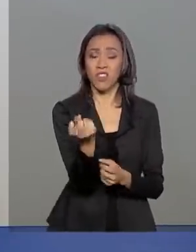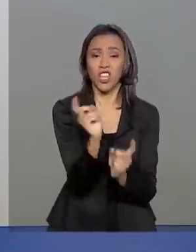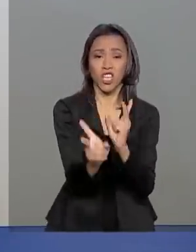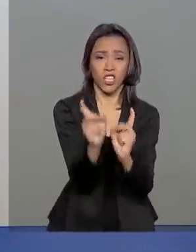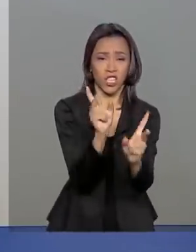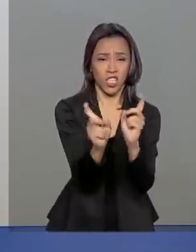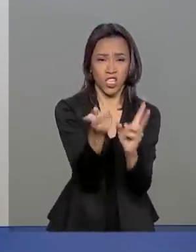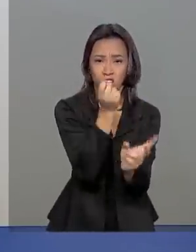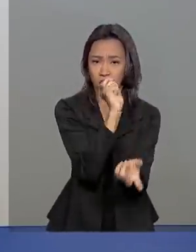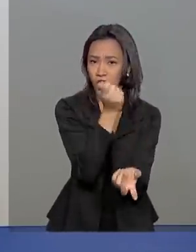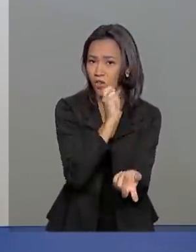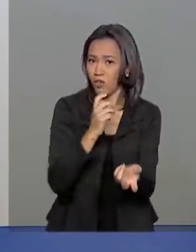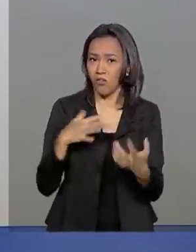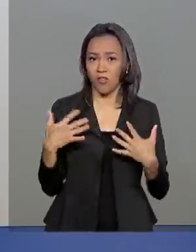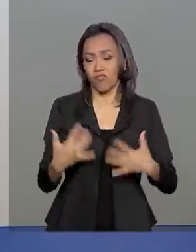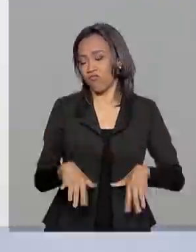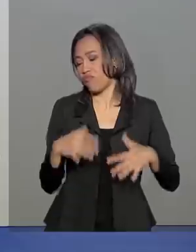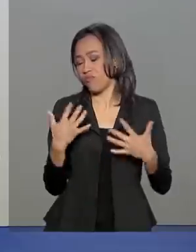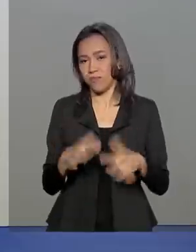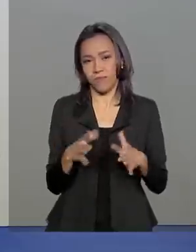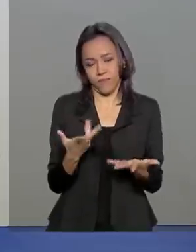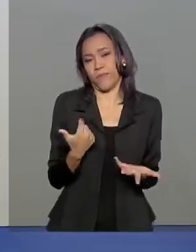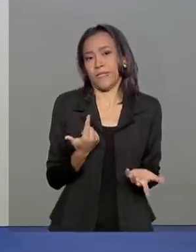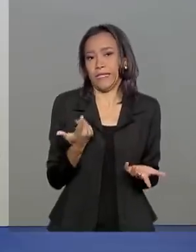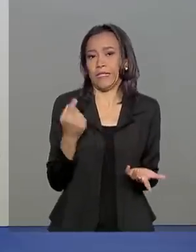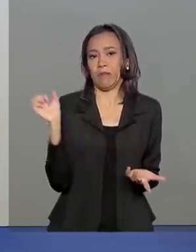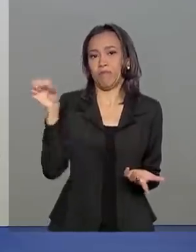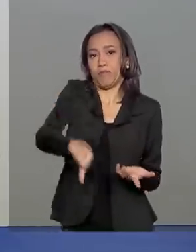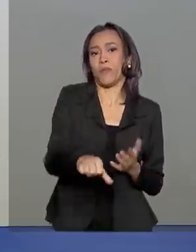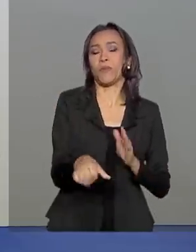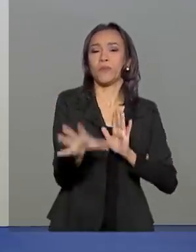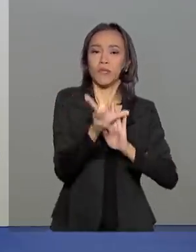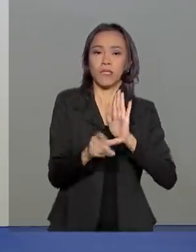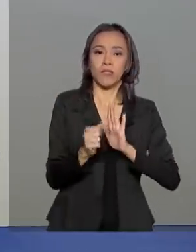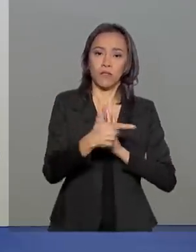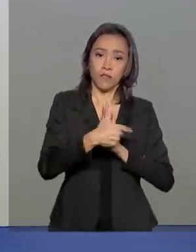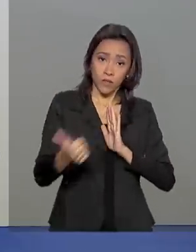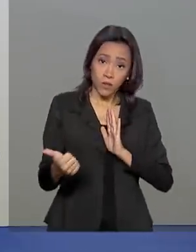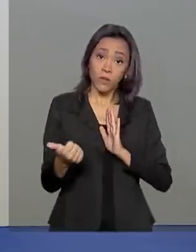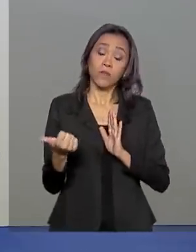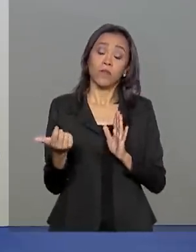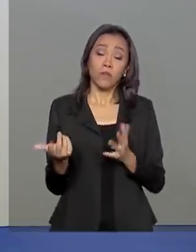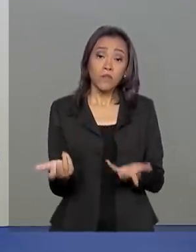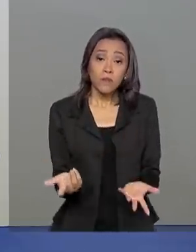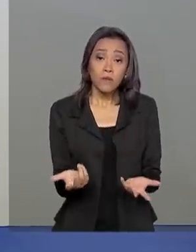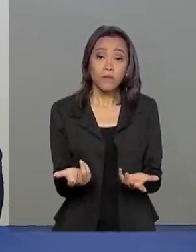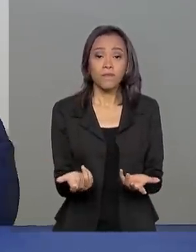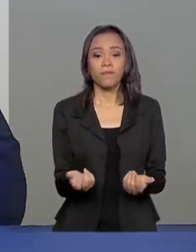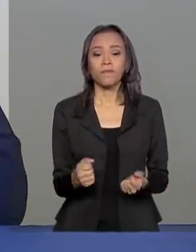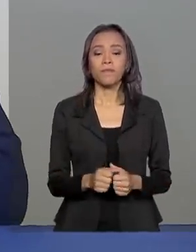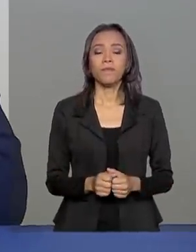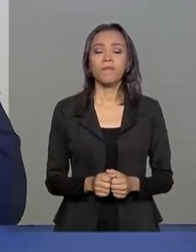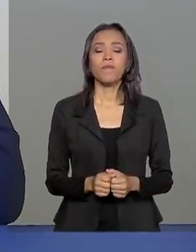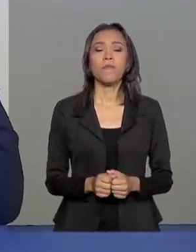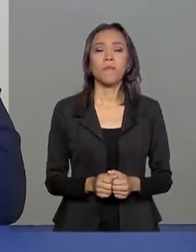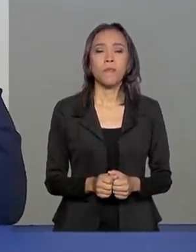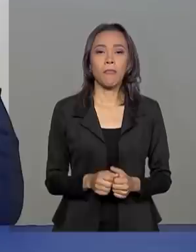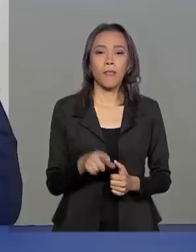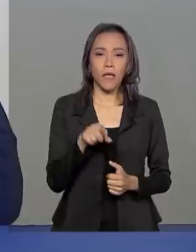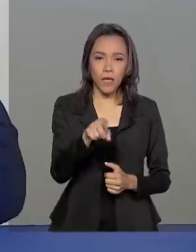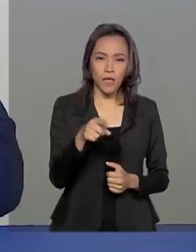do século XXI. E óbvio que os órgãos repressivos do governo